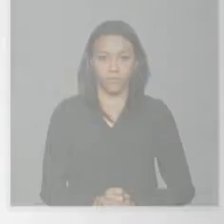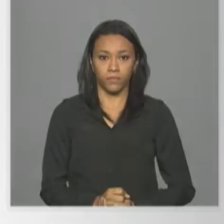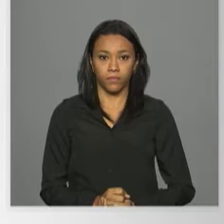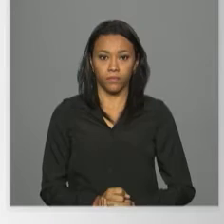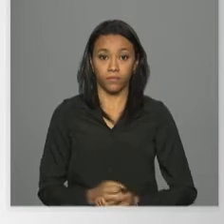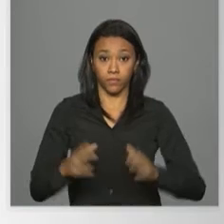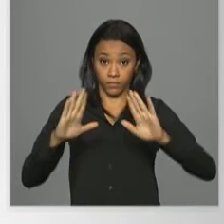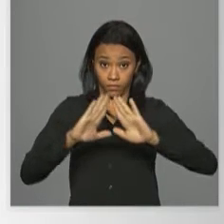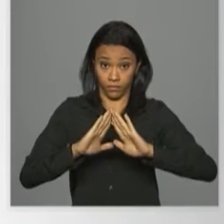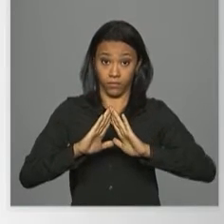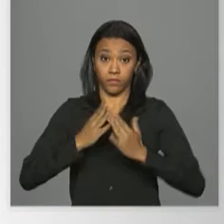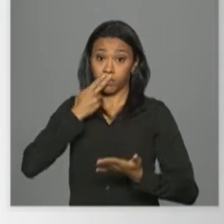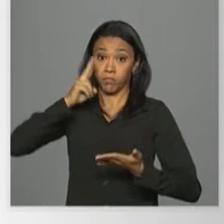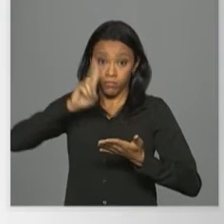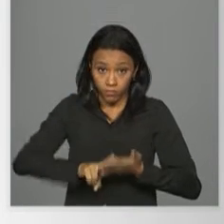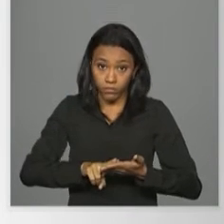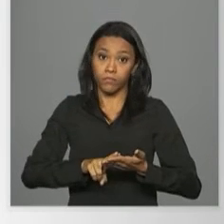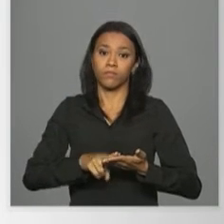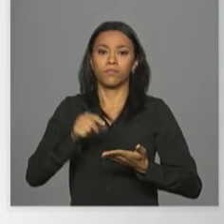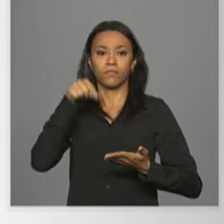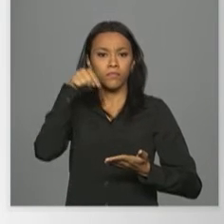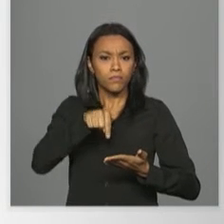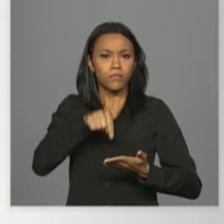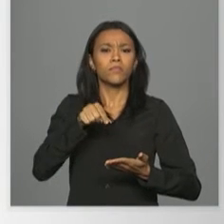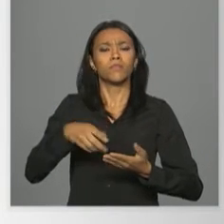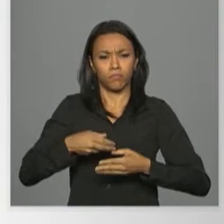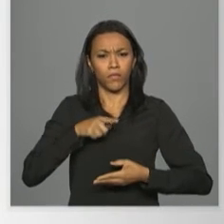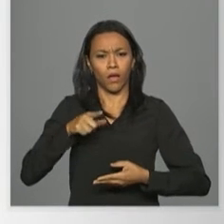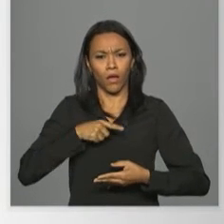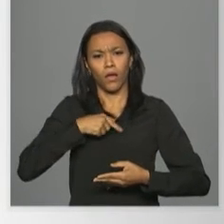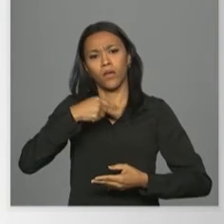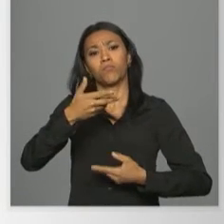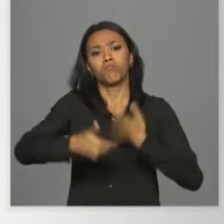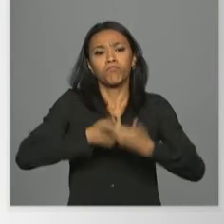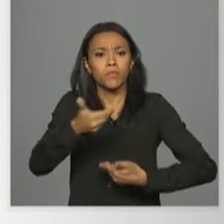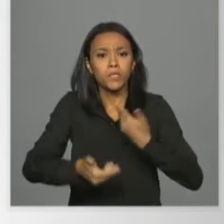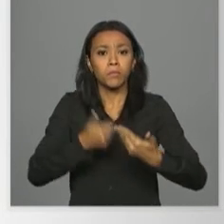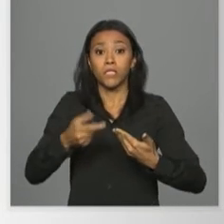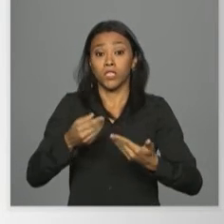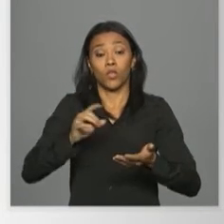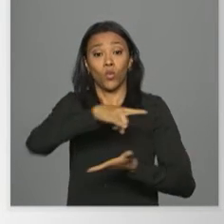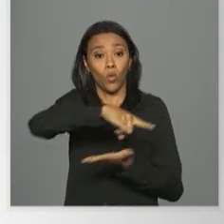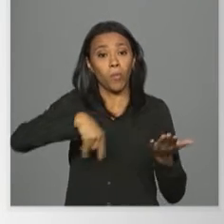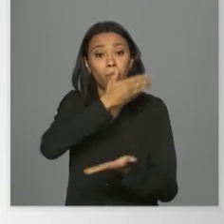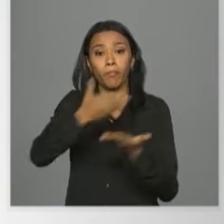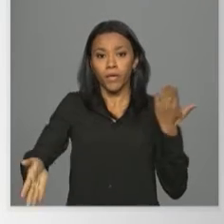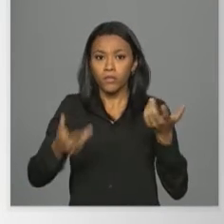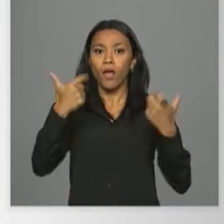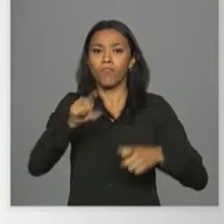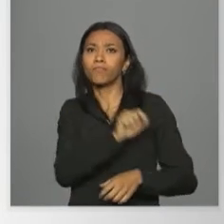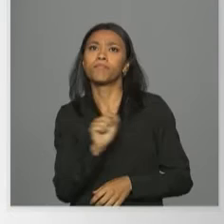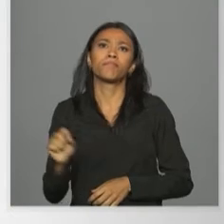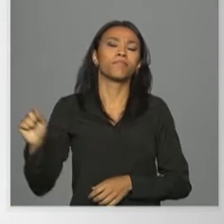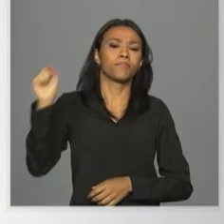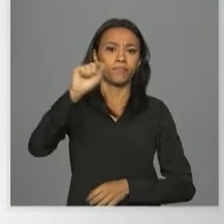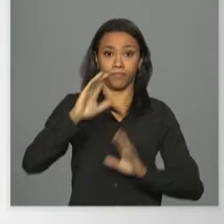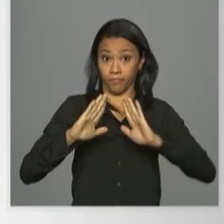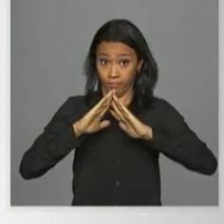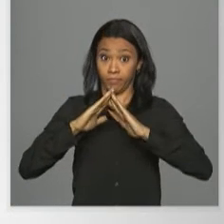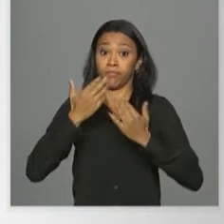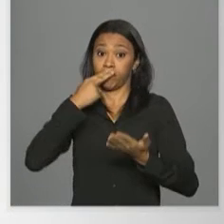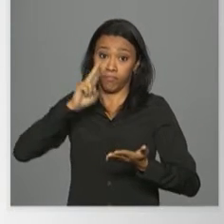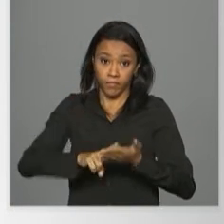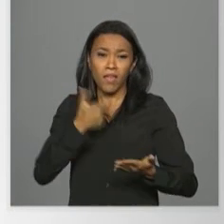A empresa brasileira de correios e telégrafos dispõe de um serviço de documentos perdidos que funciona nas agências de todo o Brasil.